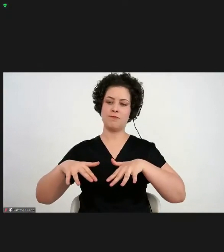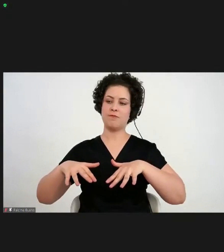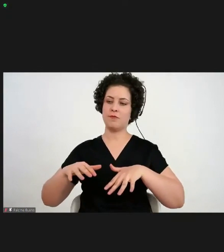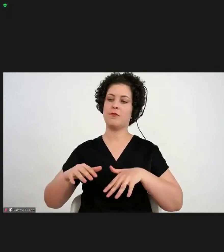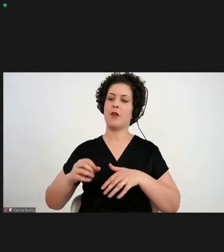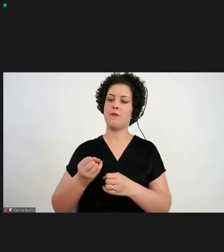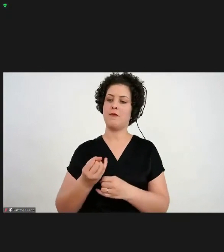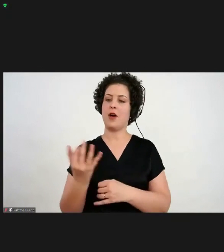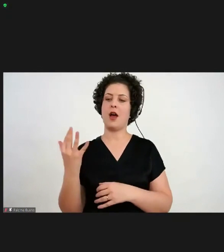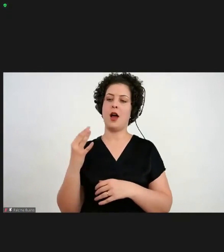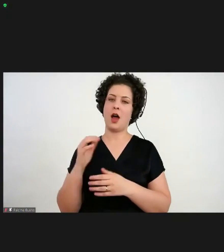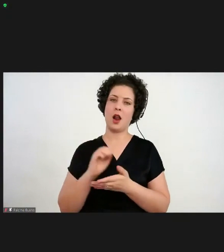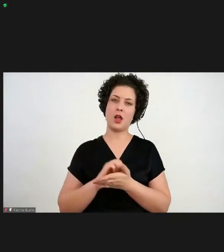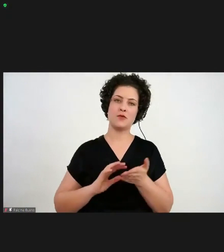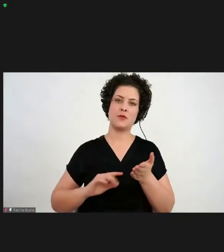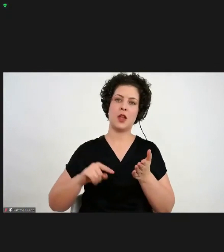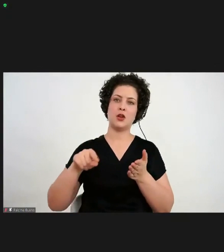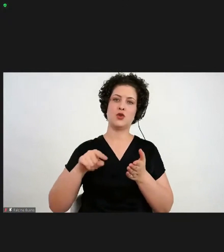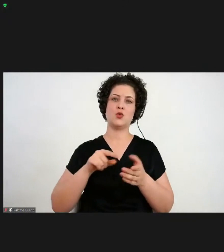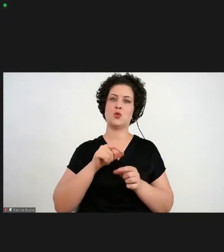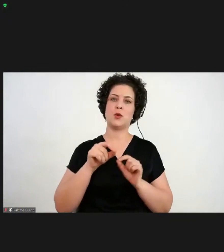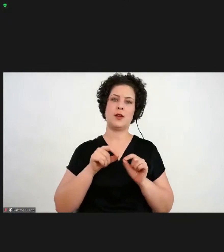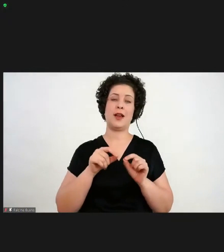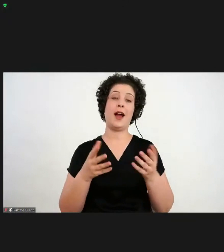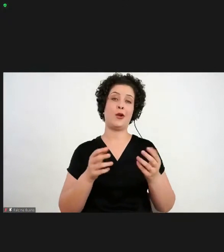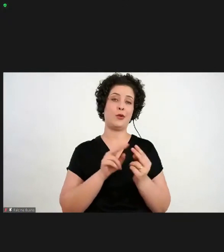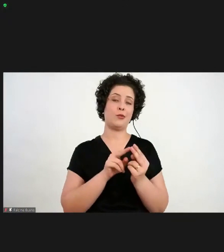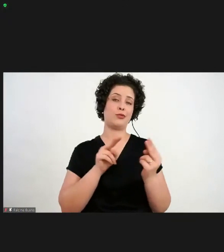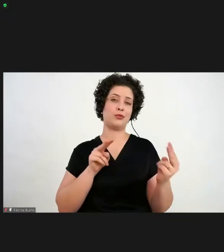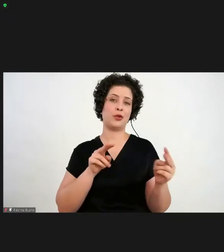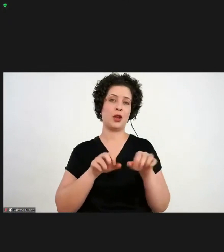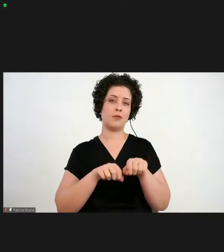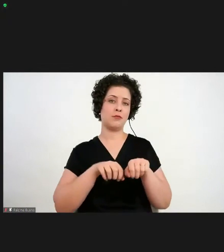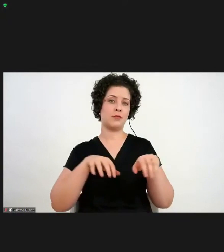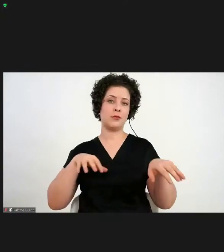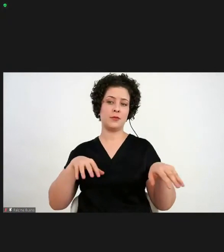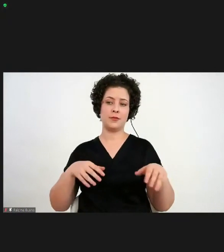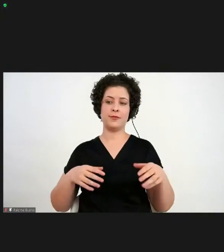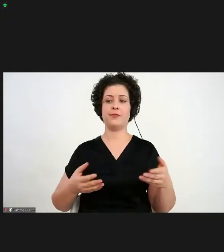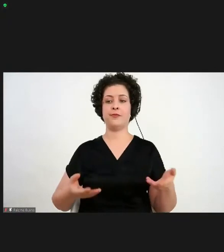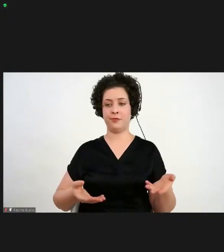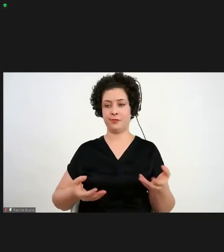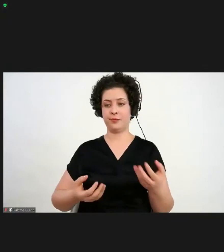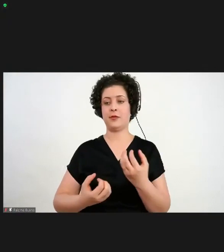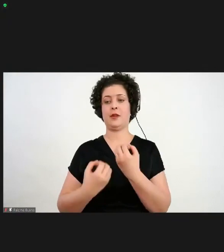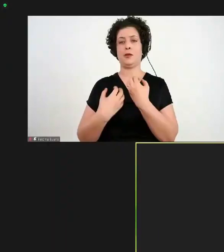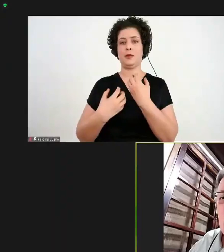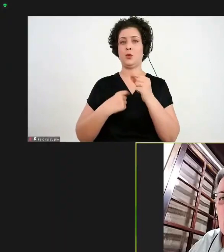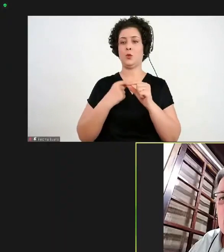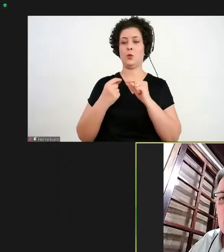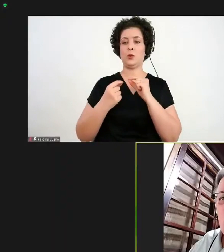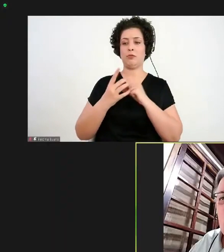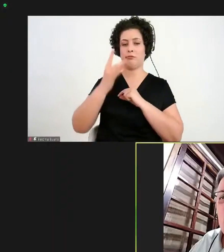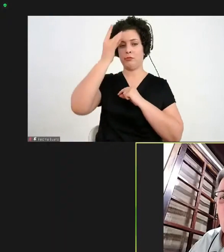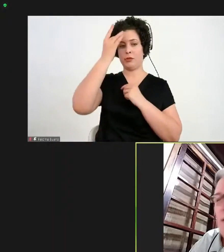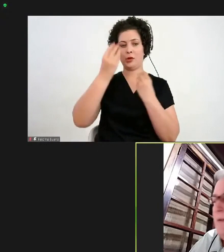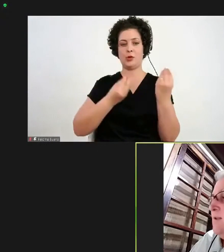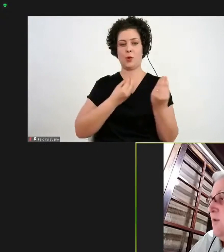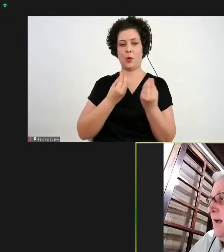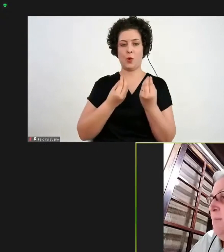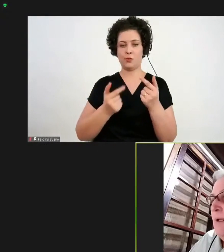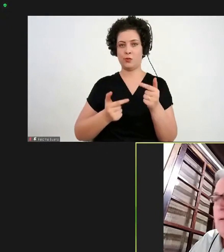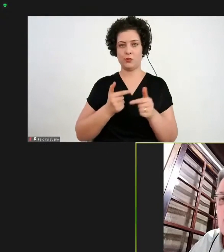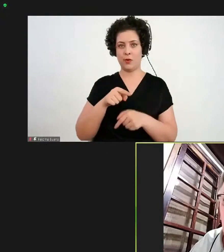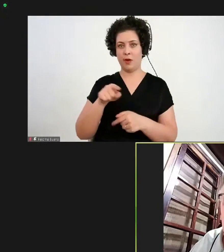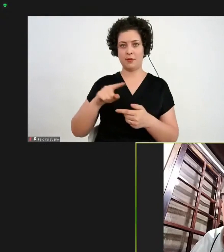ligadas à atividade distante agora, uma vez que a gente teve a pandemia e ela está ensinando a gente como trabalhar também com